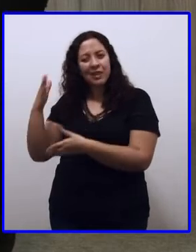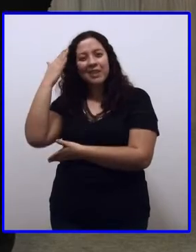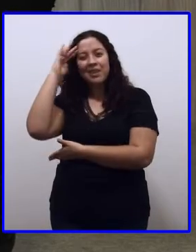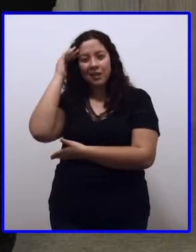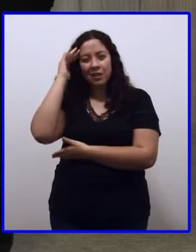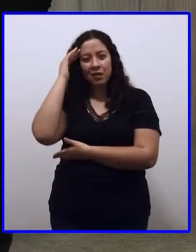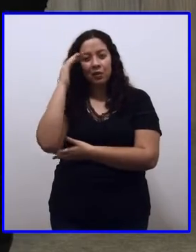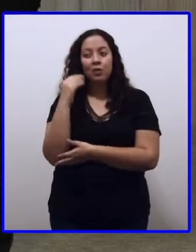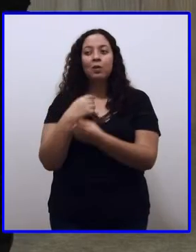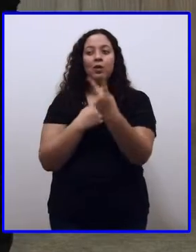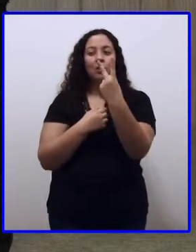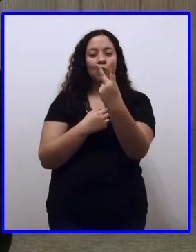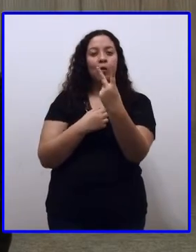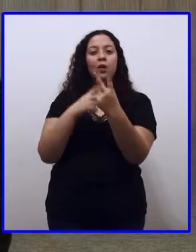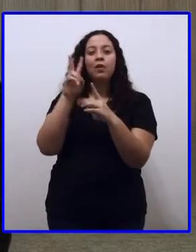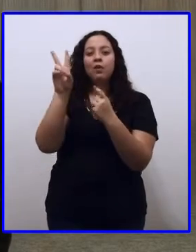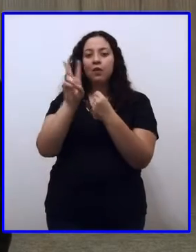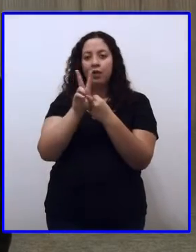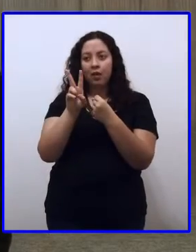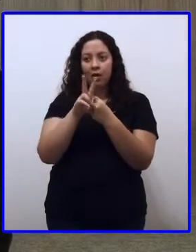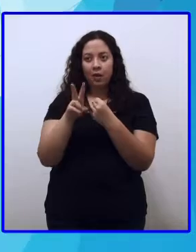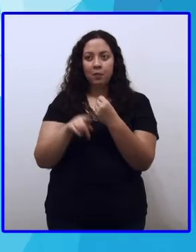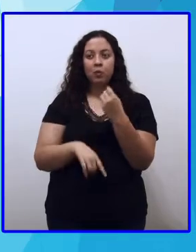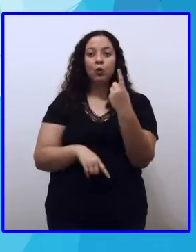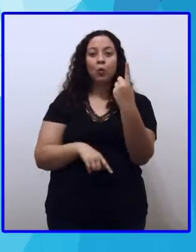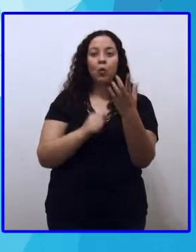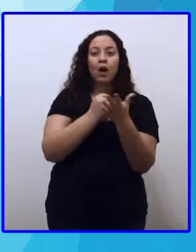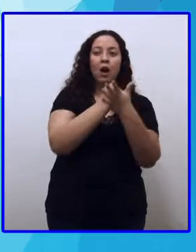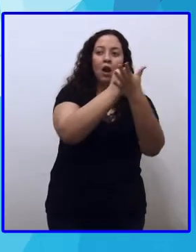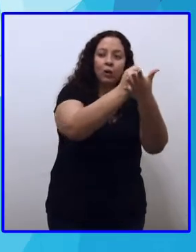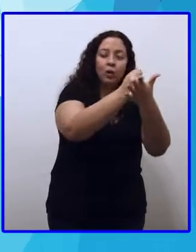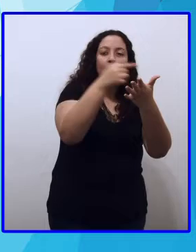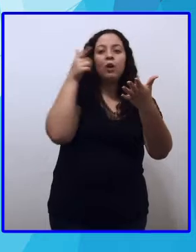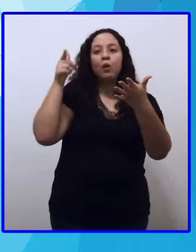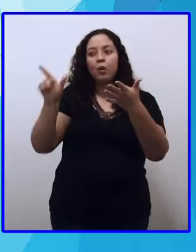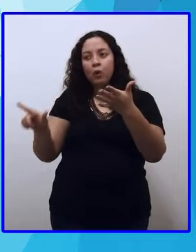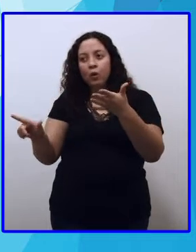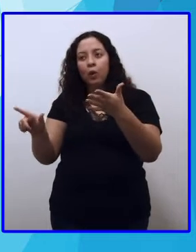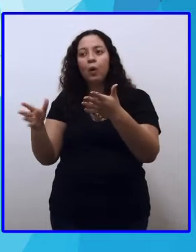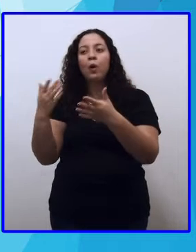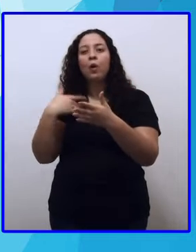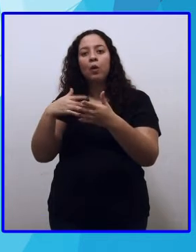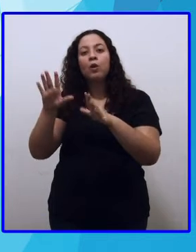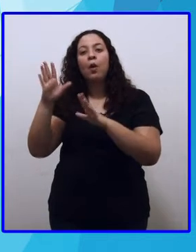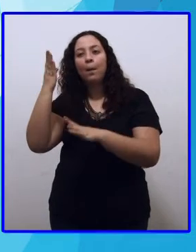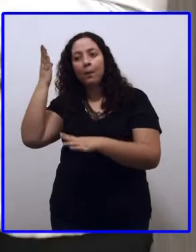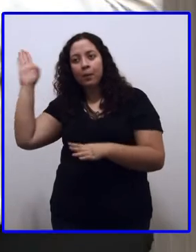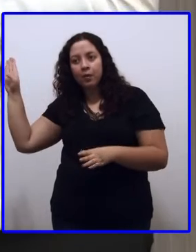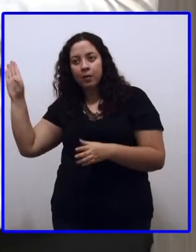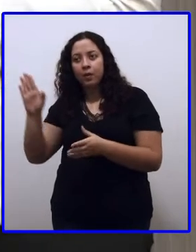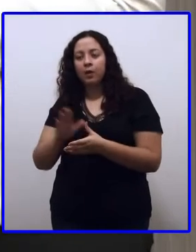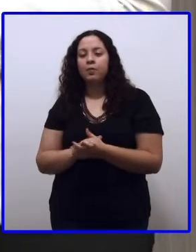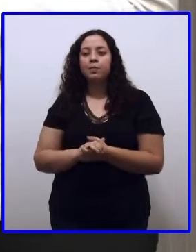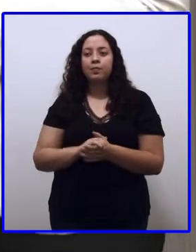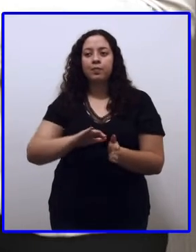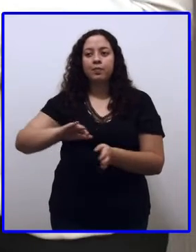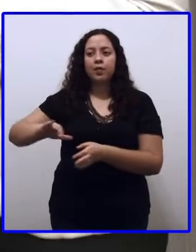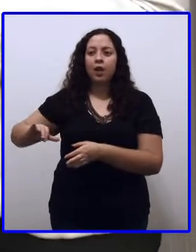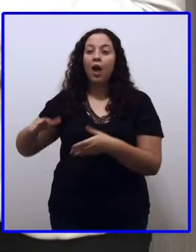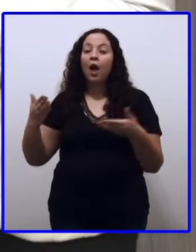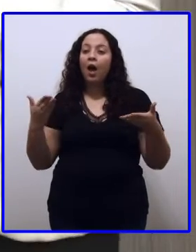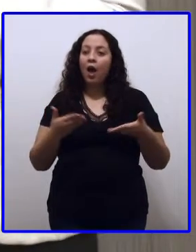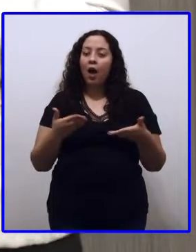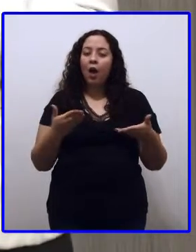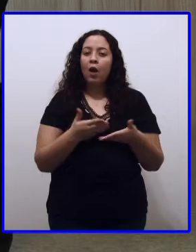ação. Isso mesmo. Olha lá. Ana precisa estudar para a prova. E aí, Pro Natália, qual é o verbo principal